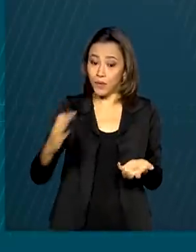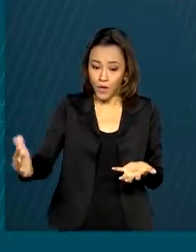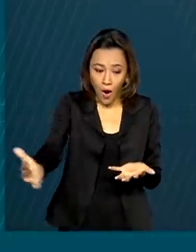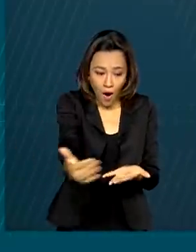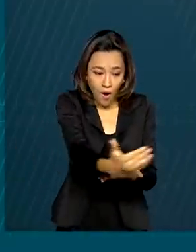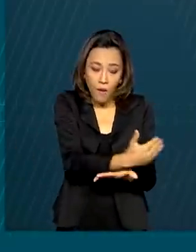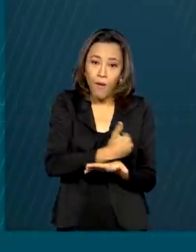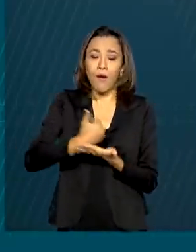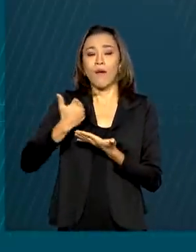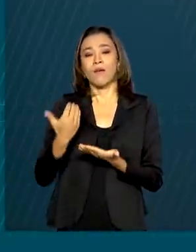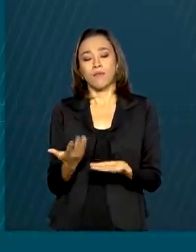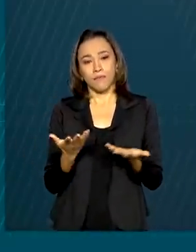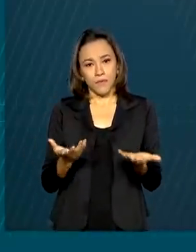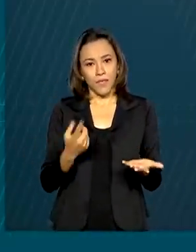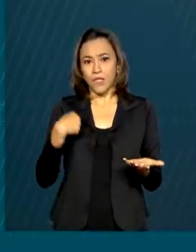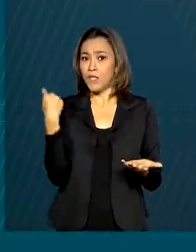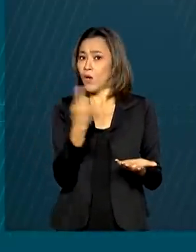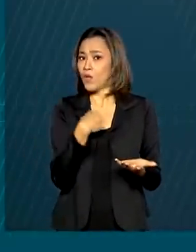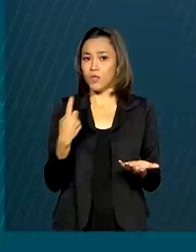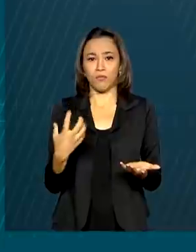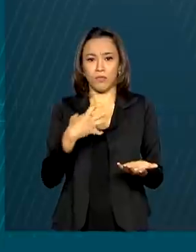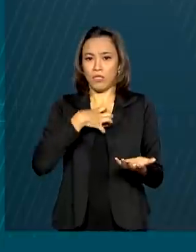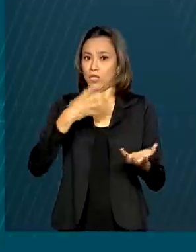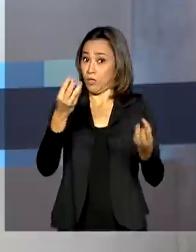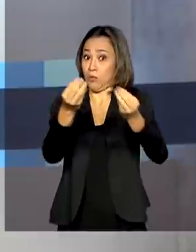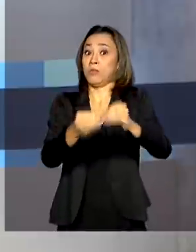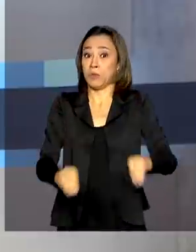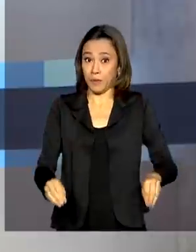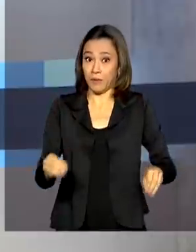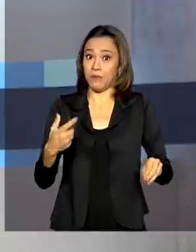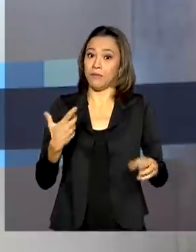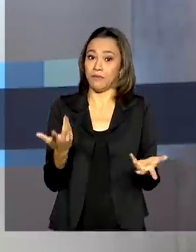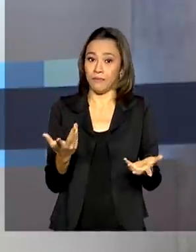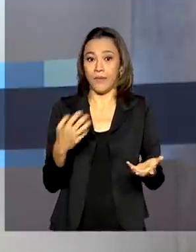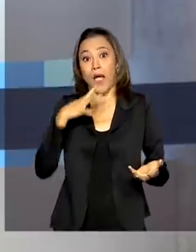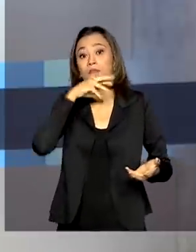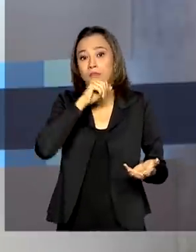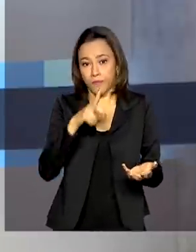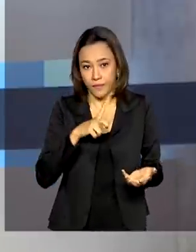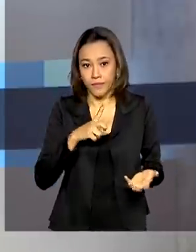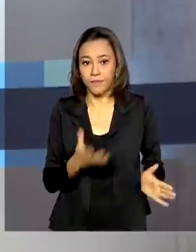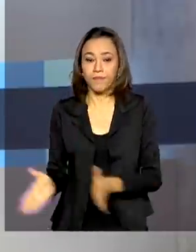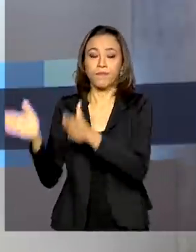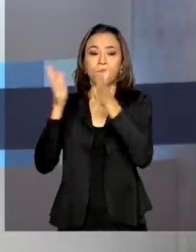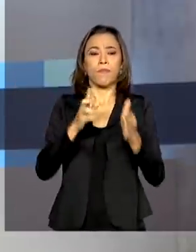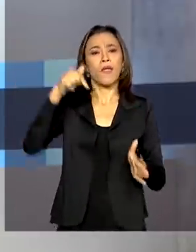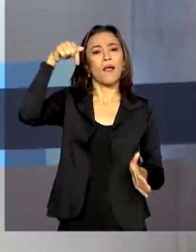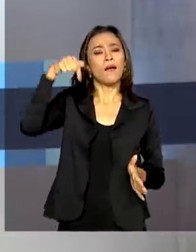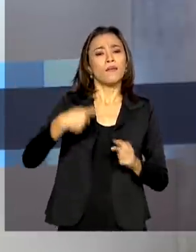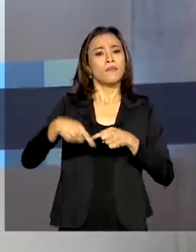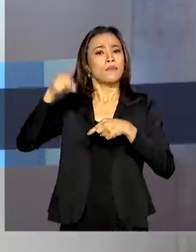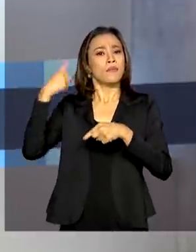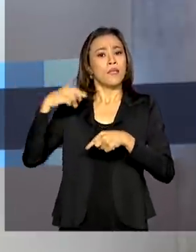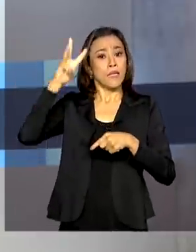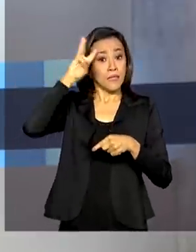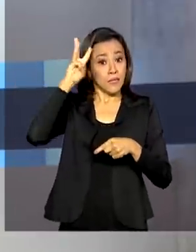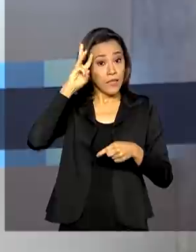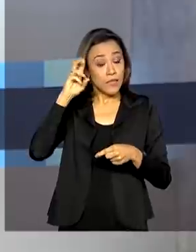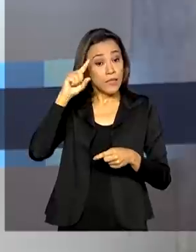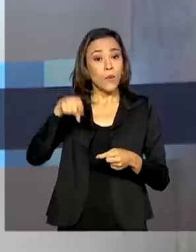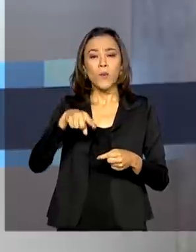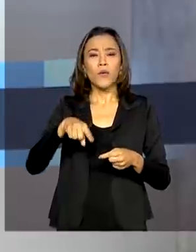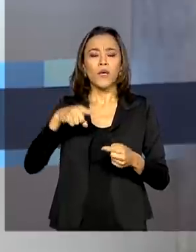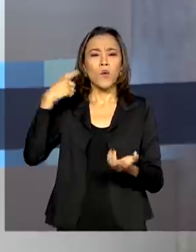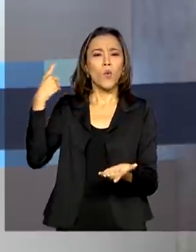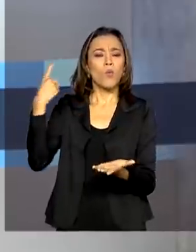sentimos tão grandemente o impacto que se esperava. Nesta terça-feira, uma reunião marcou o início dos estudos para a